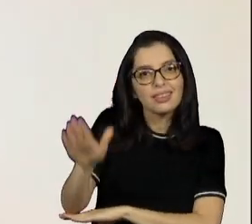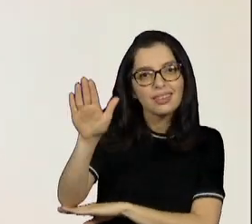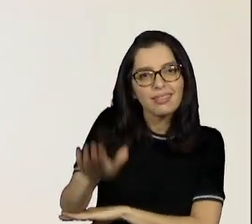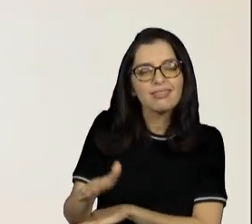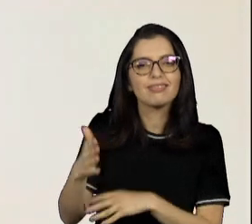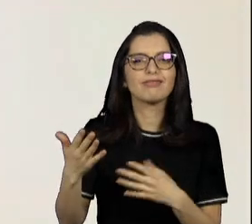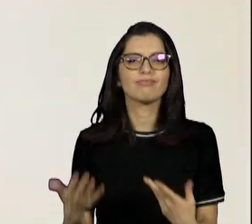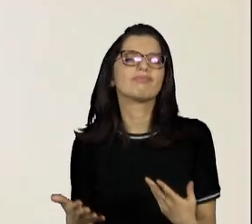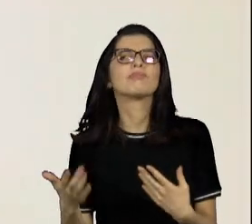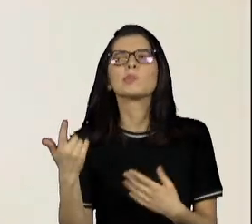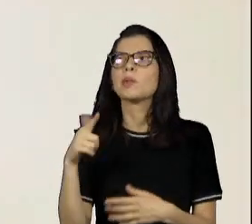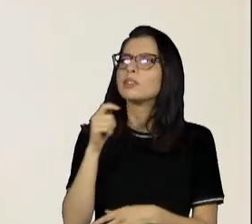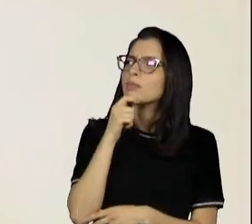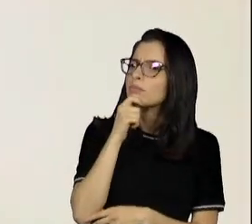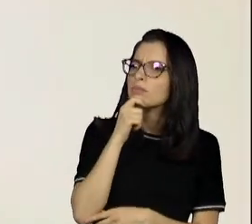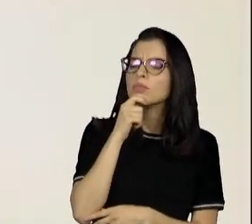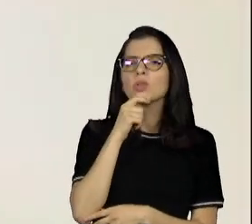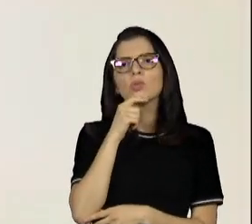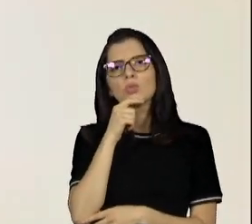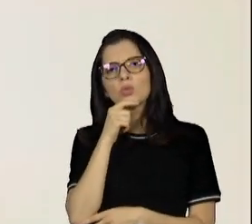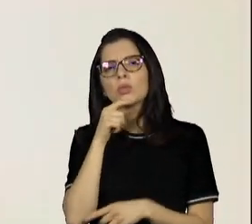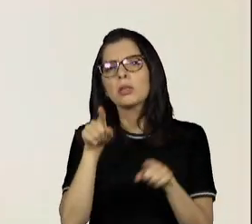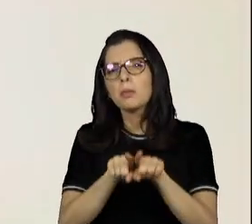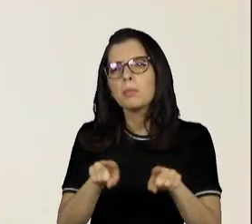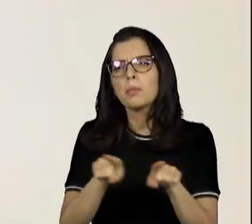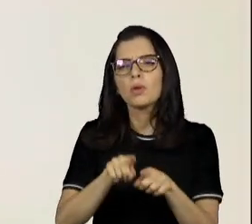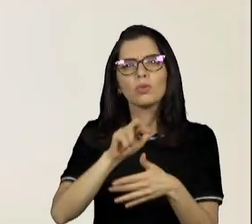Manda Chuva,